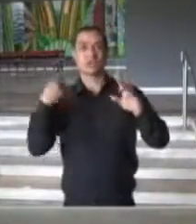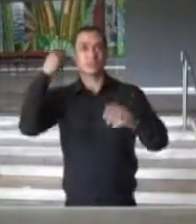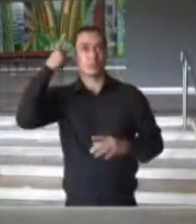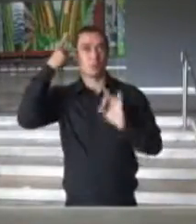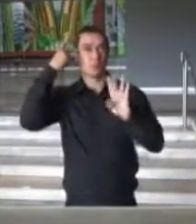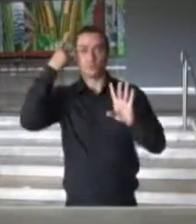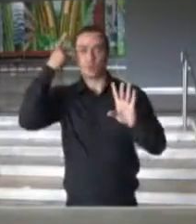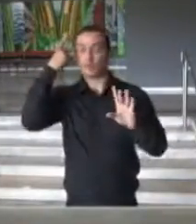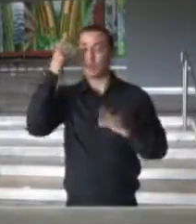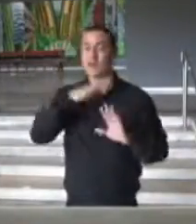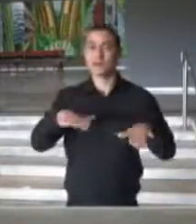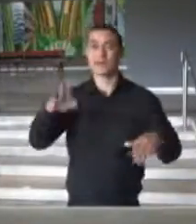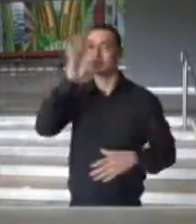crianças de todo o Brasil. Obrigado. Obrigado.